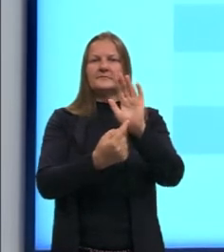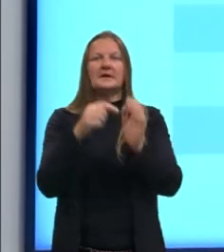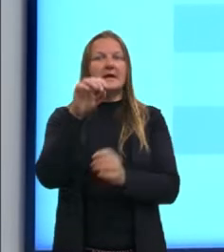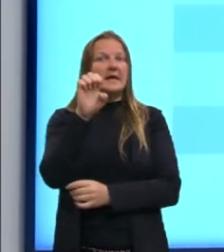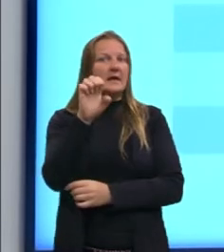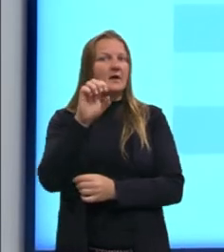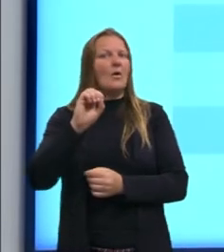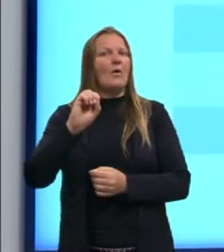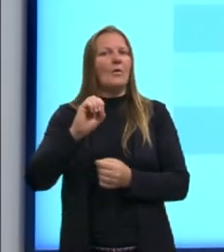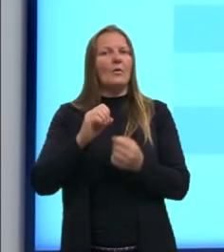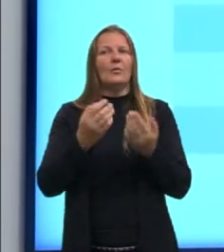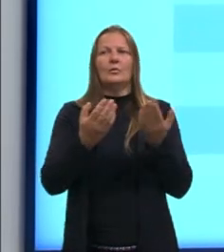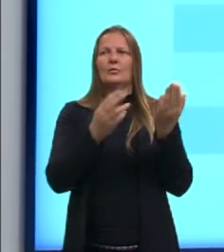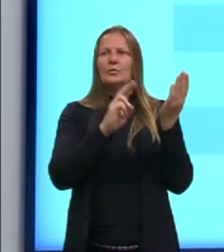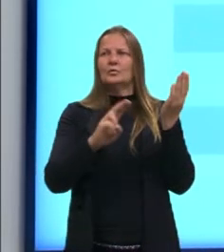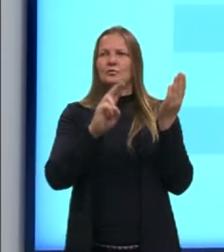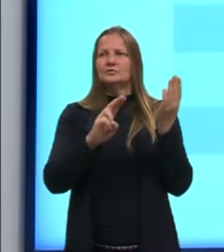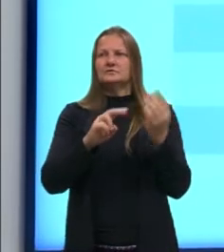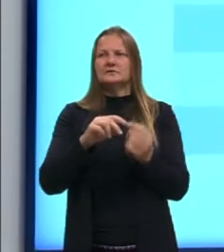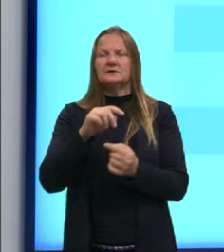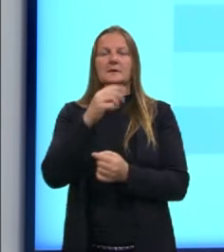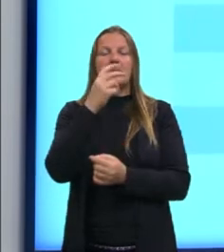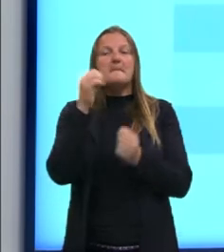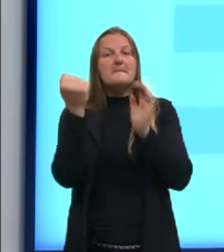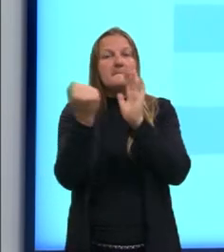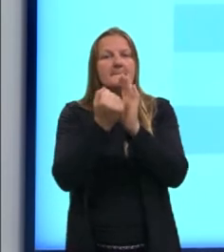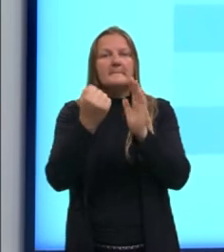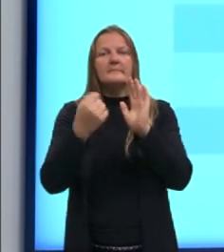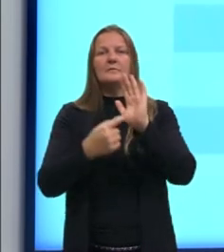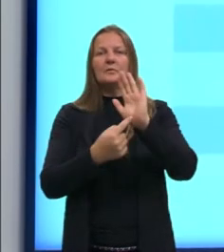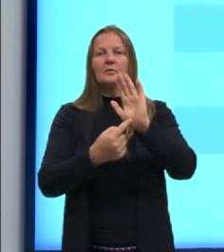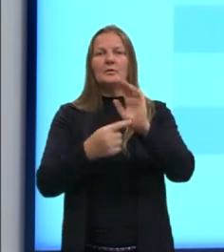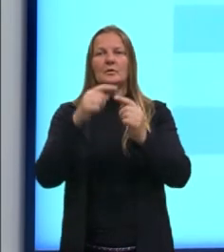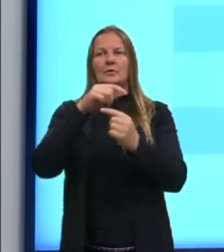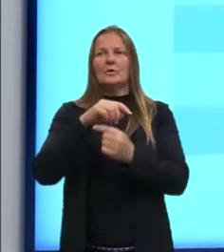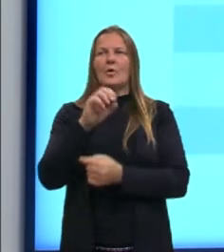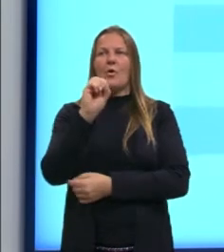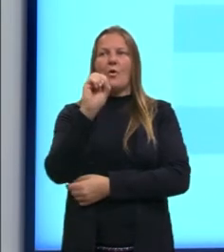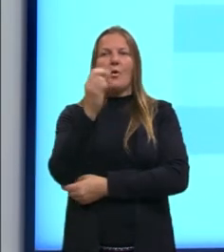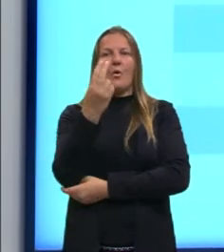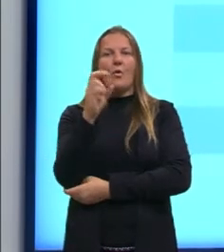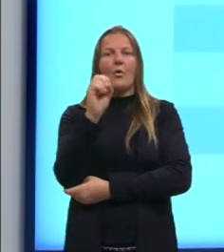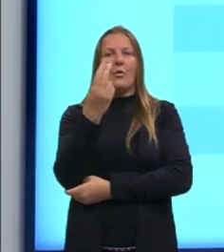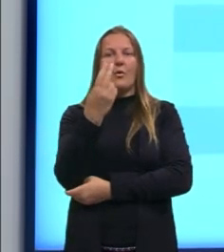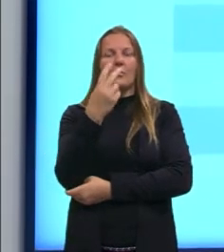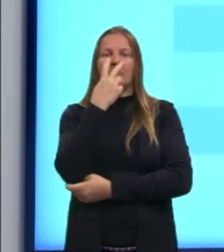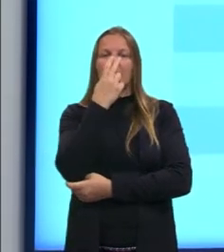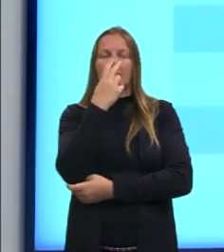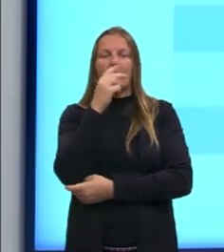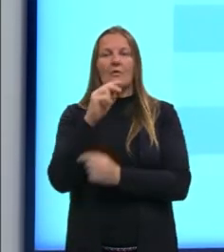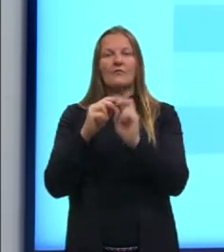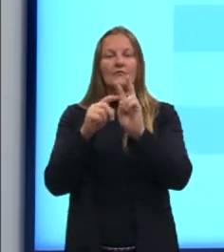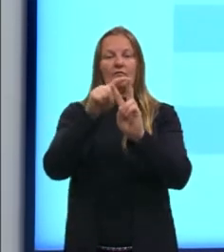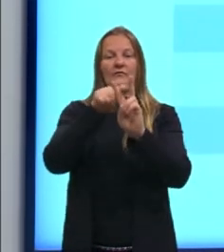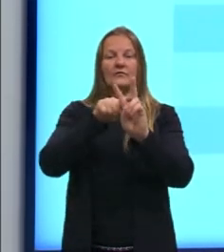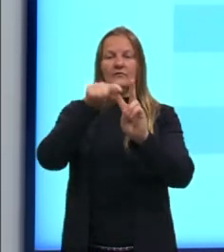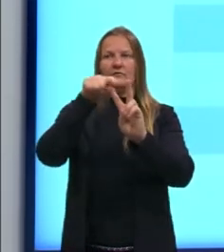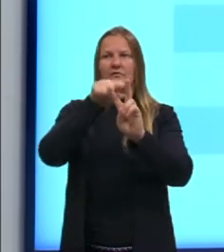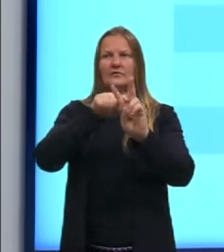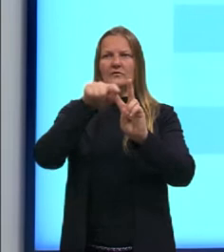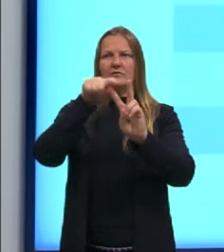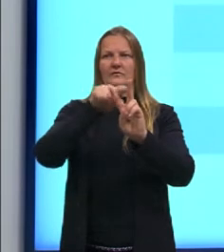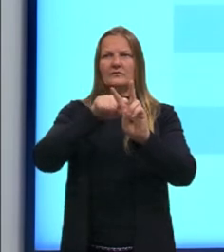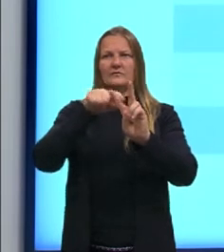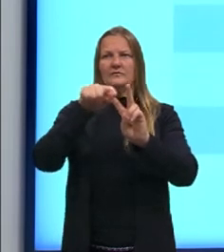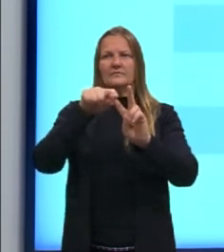OU, a gente utiliza símbolos bem parecidos. O OU, a gente utiliza como se fosse um V, né? E o E,